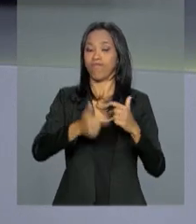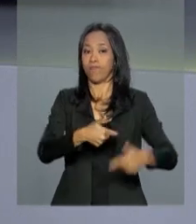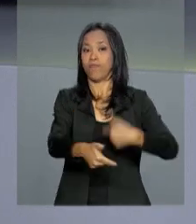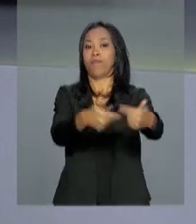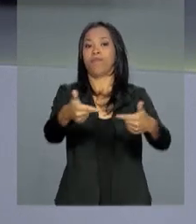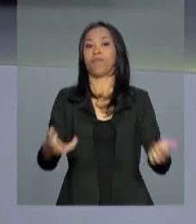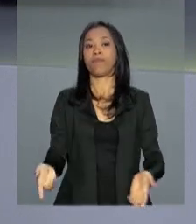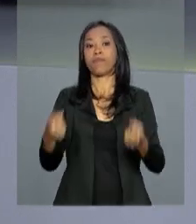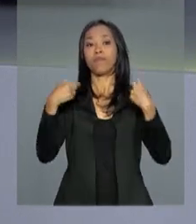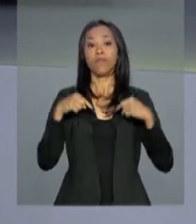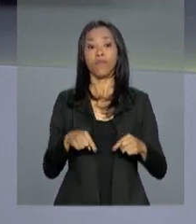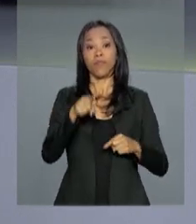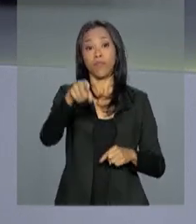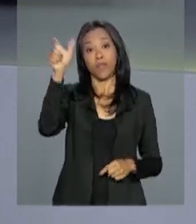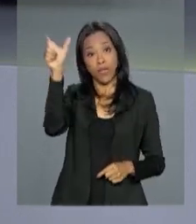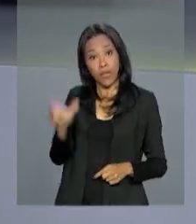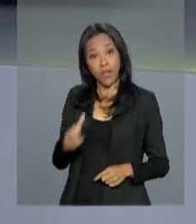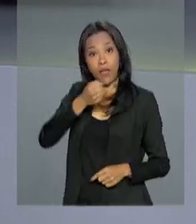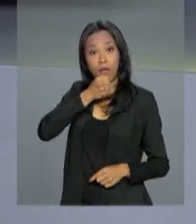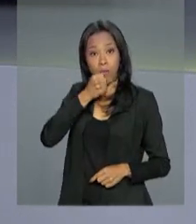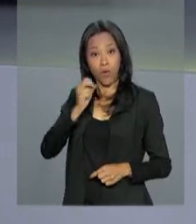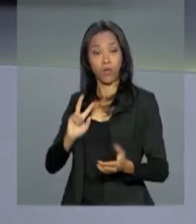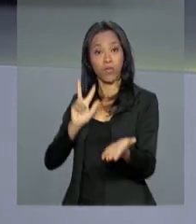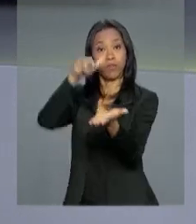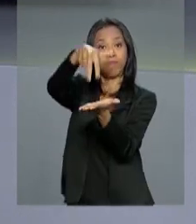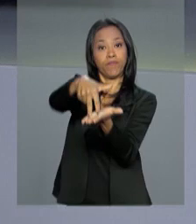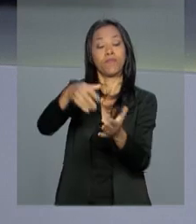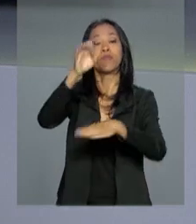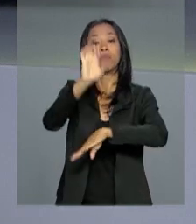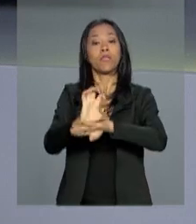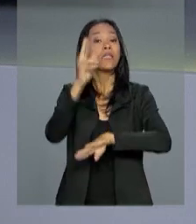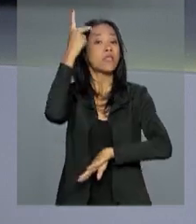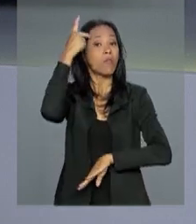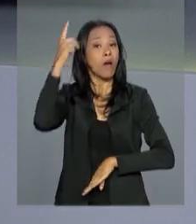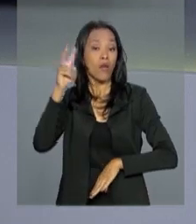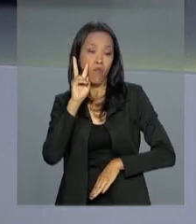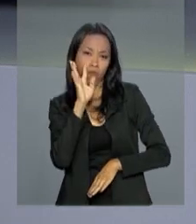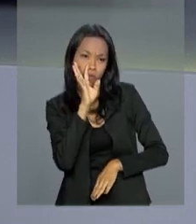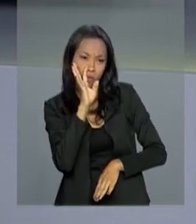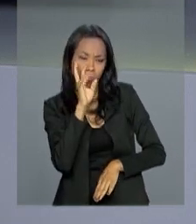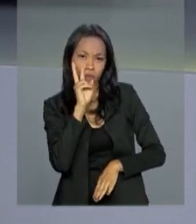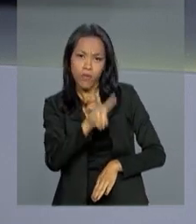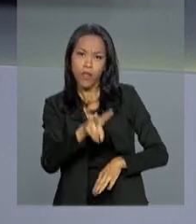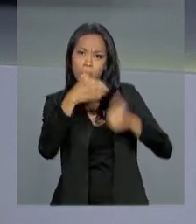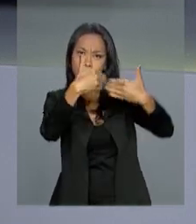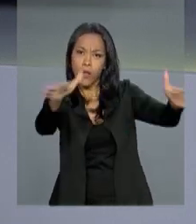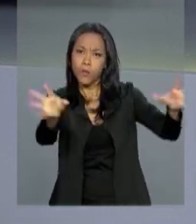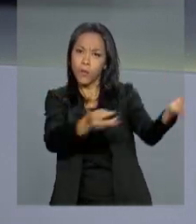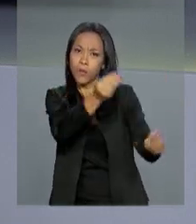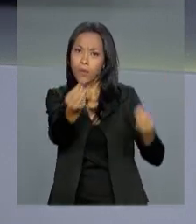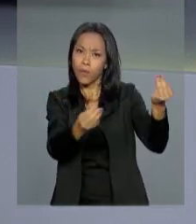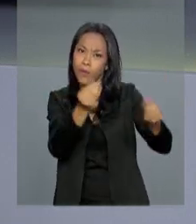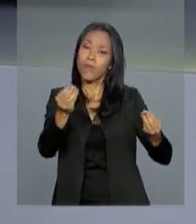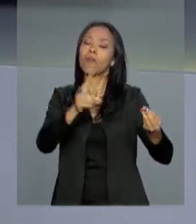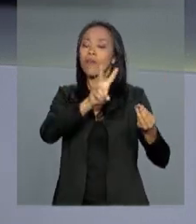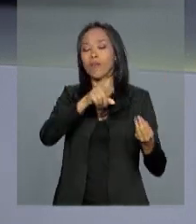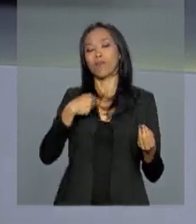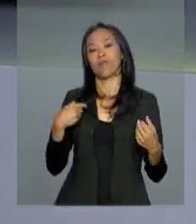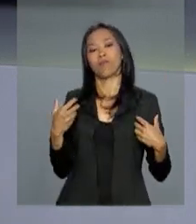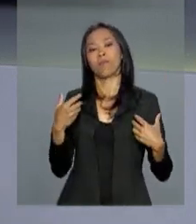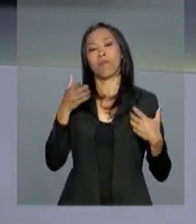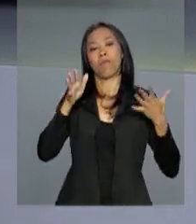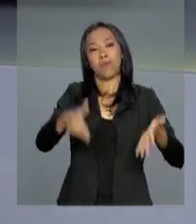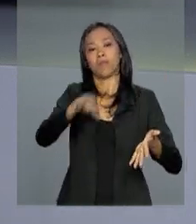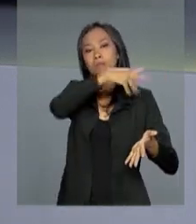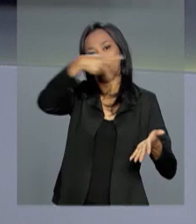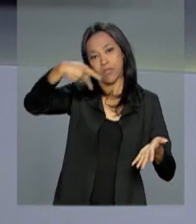E a repórter Márcia Fernandes está em São Paulo acompanhando a abertura desse congresso, que o presidente Michel Temer vai participar da abertura e traz para a